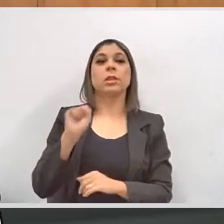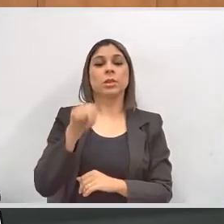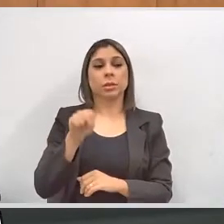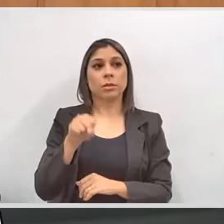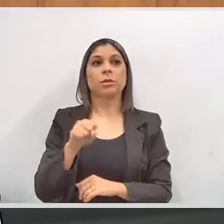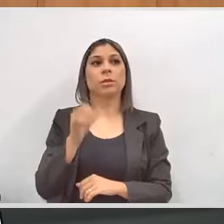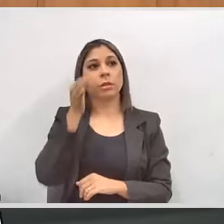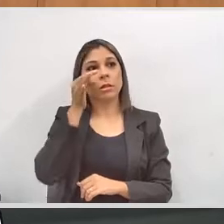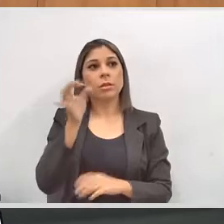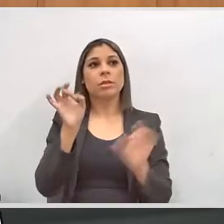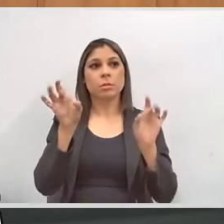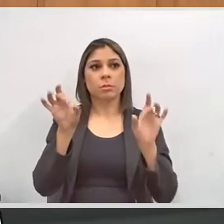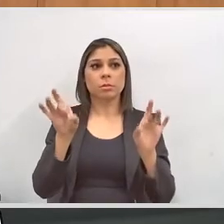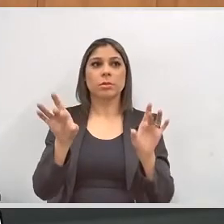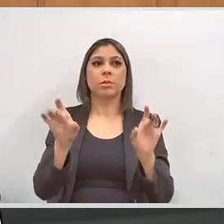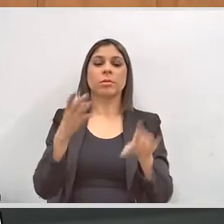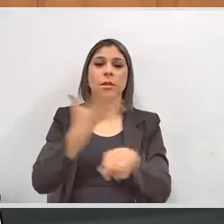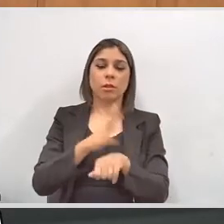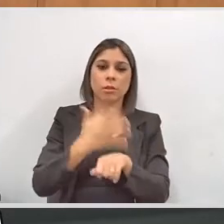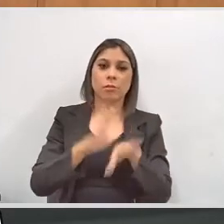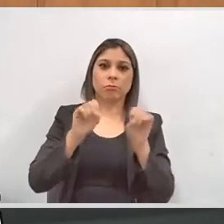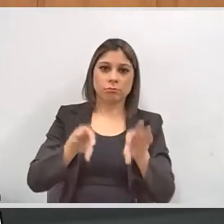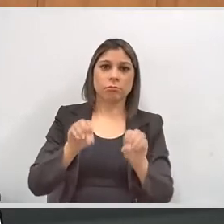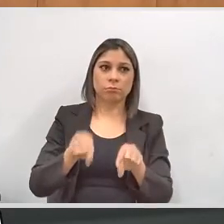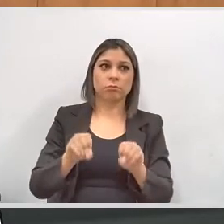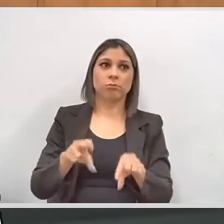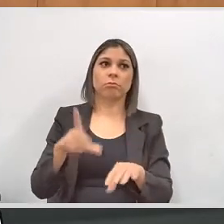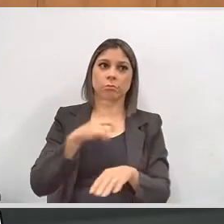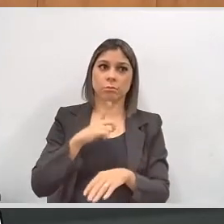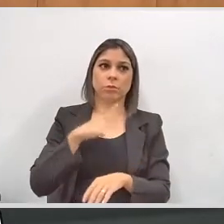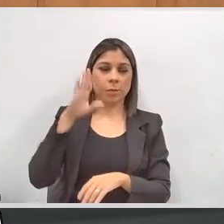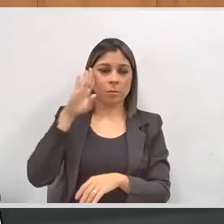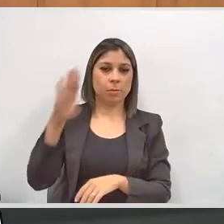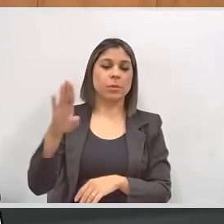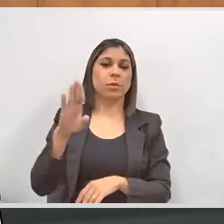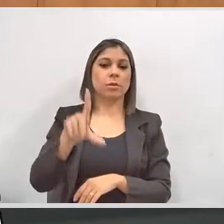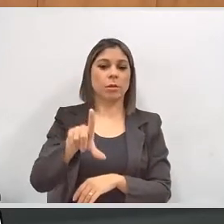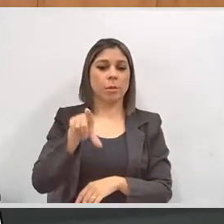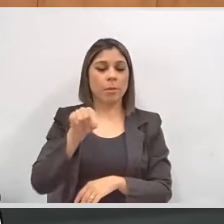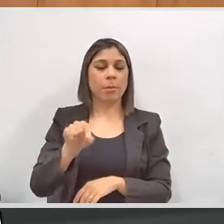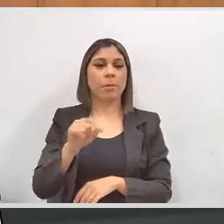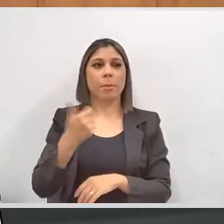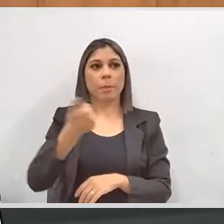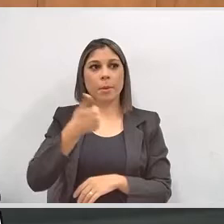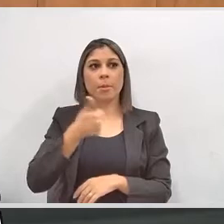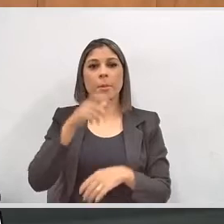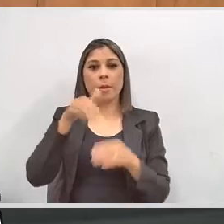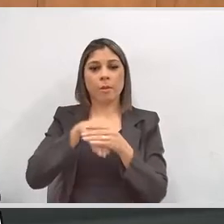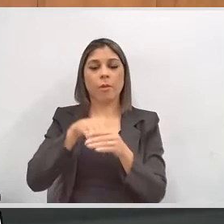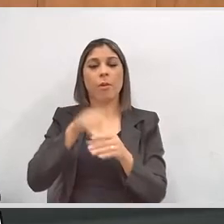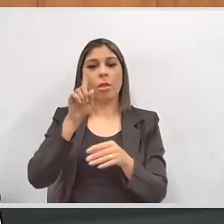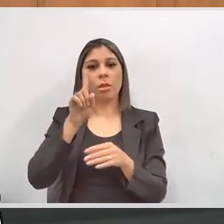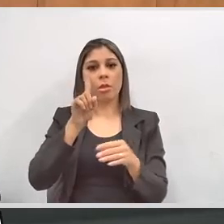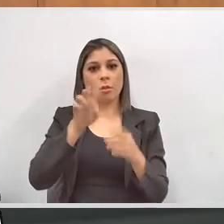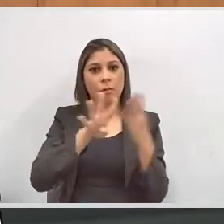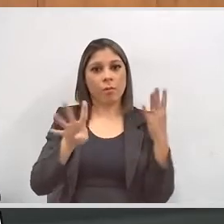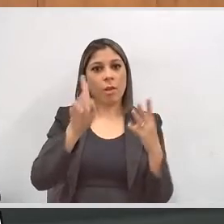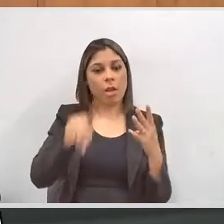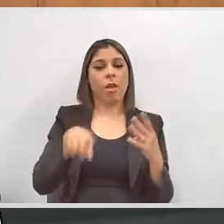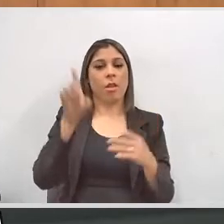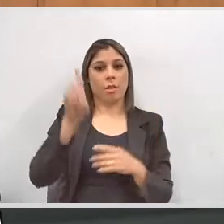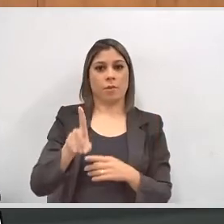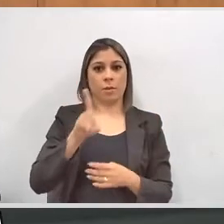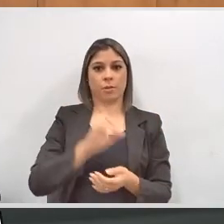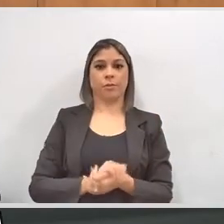Sim, será objeto de uma atenção especial, portanto, nesse treinamento, no sentido de que haja prioridade no atendimento. Eu gostaria de destacar, com